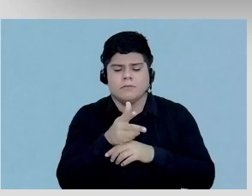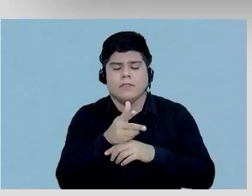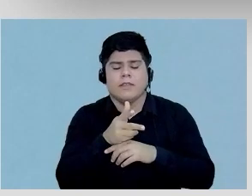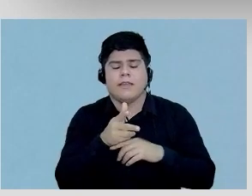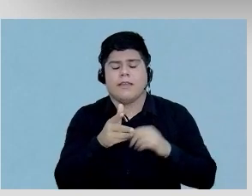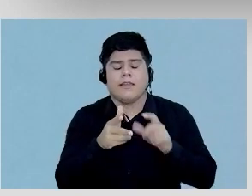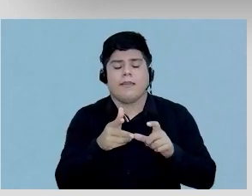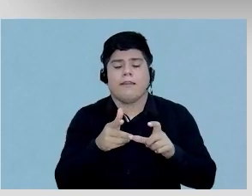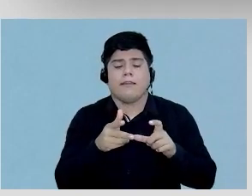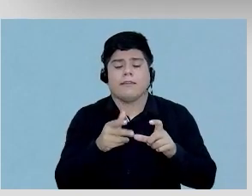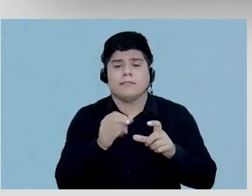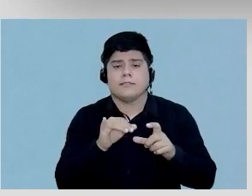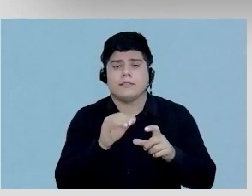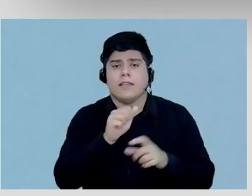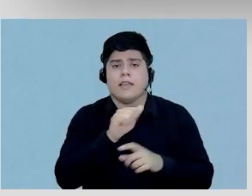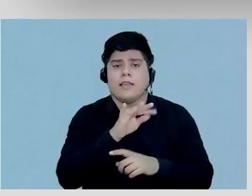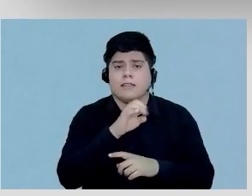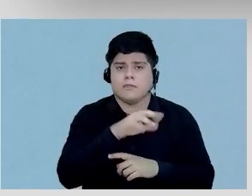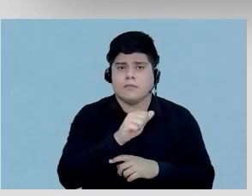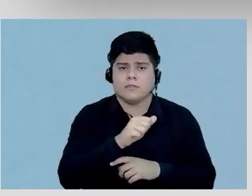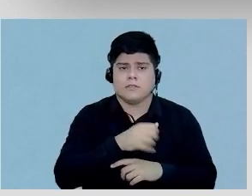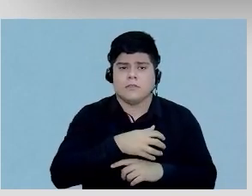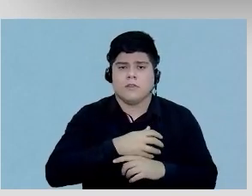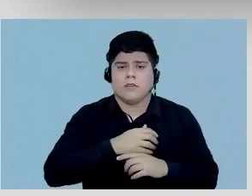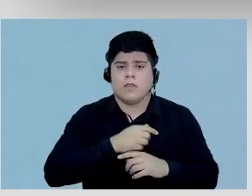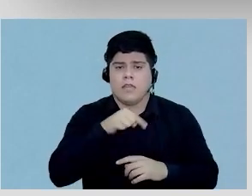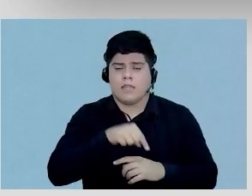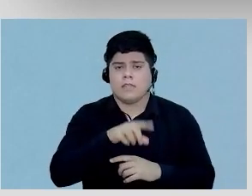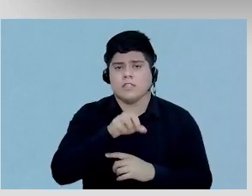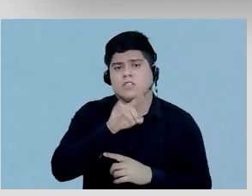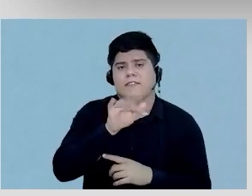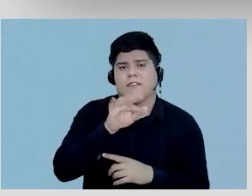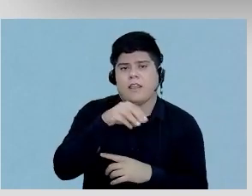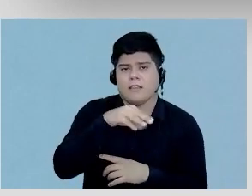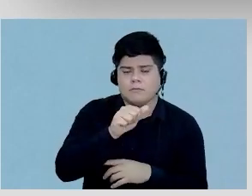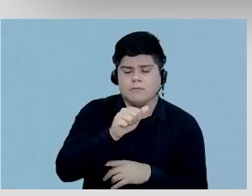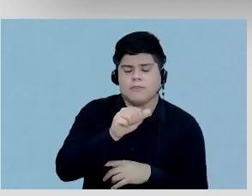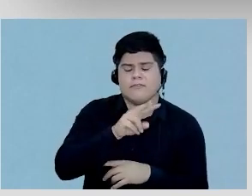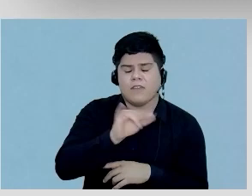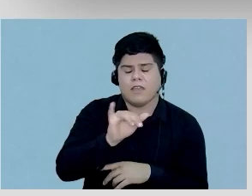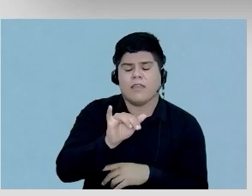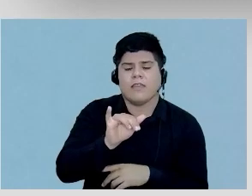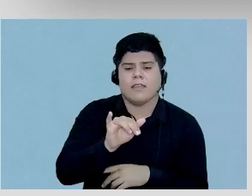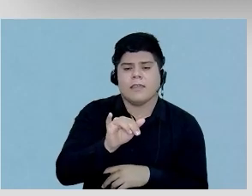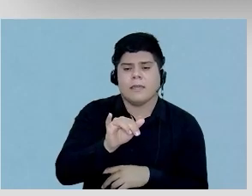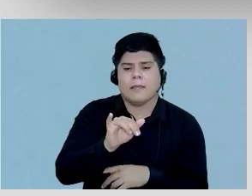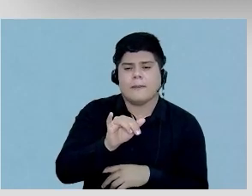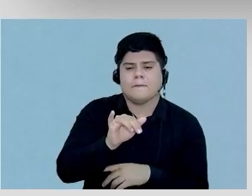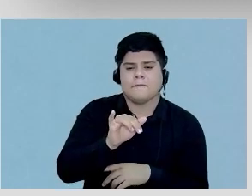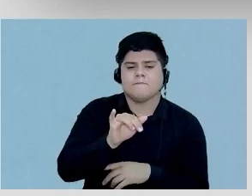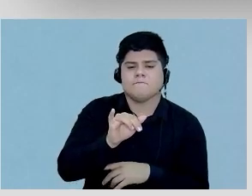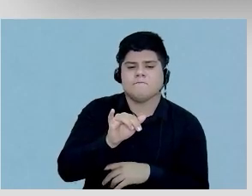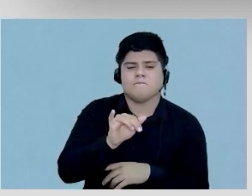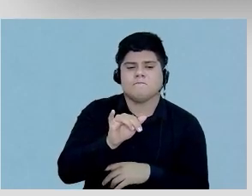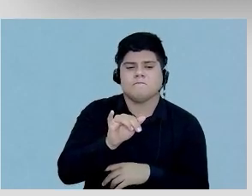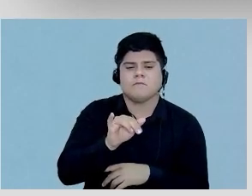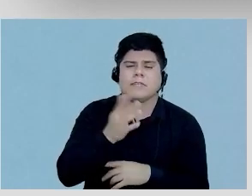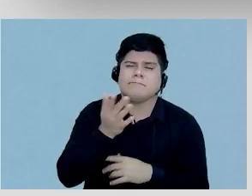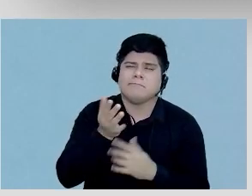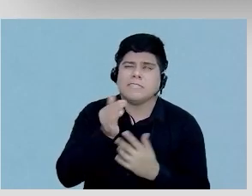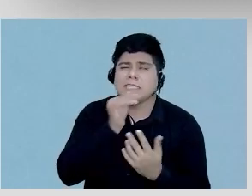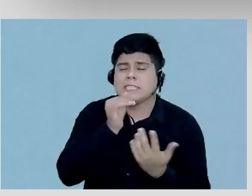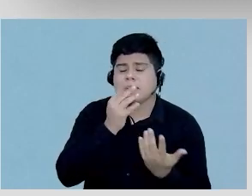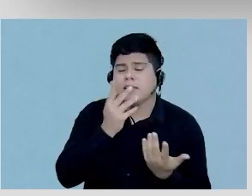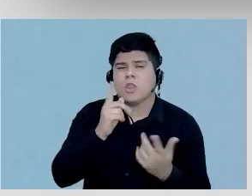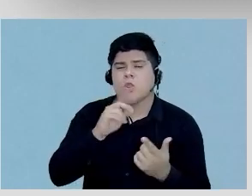se a atenuação diafragmática vai ser, vamos dizer,